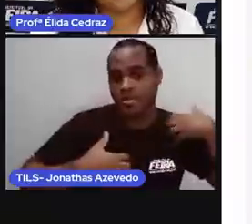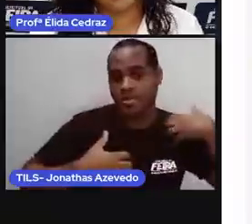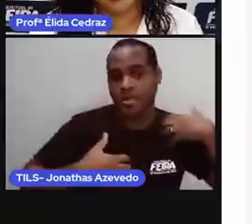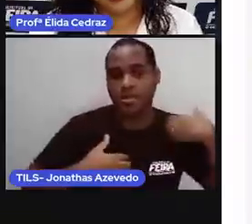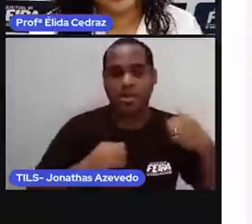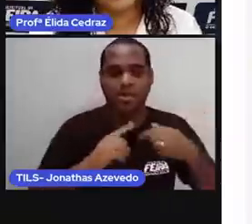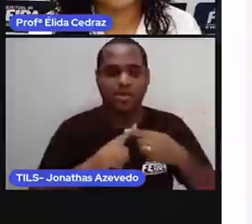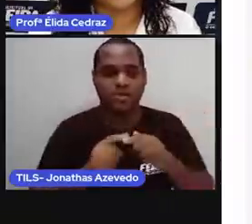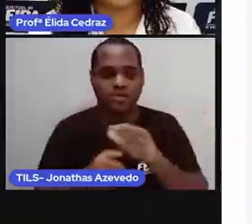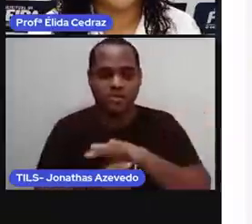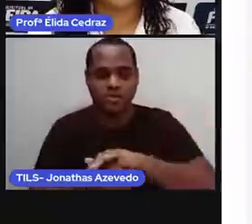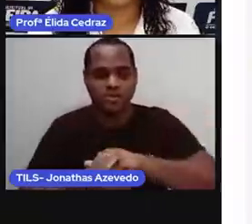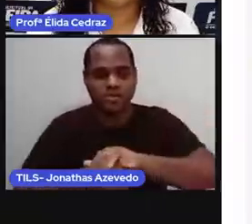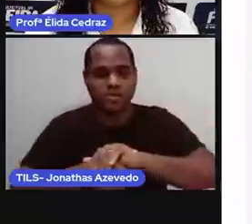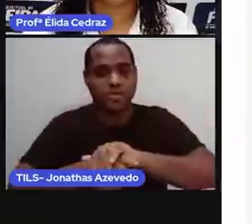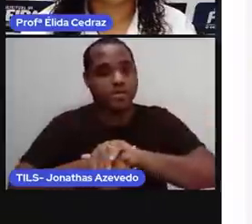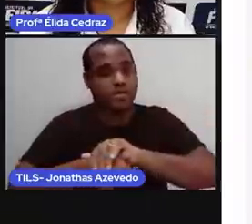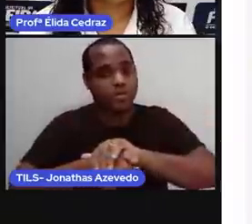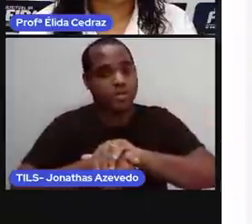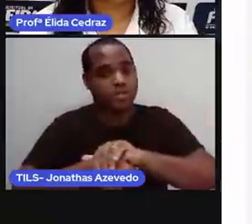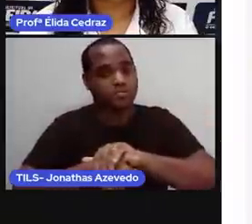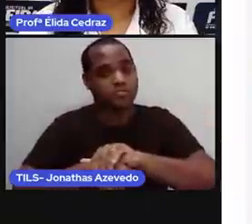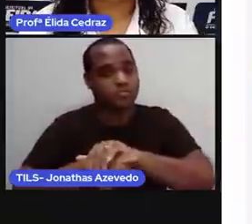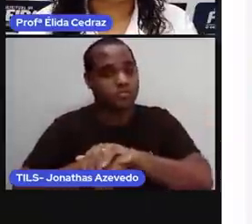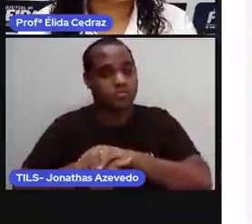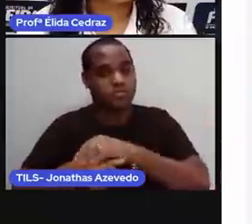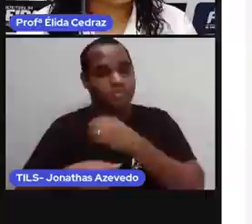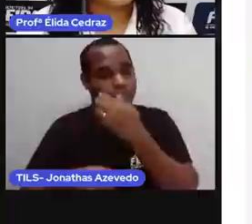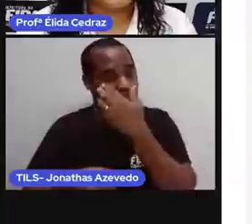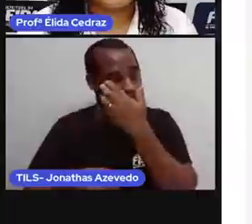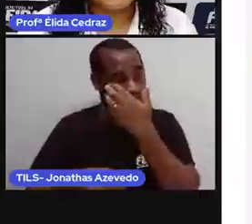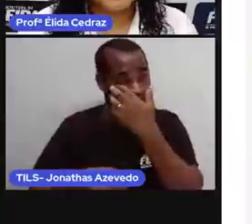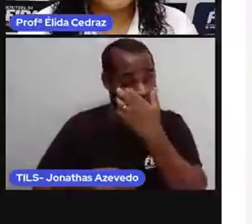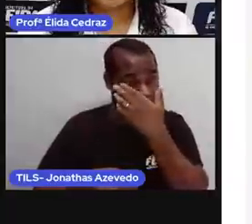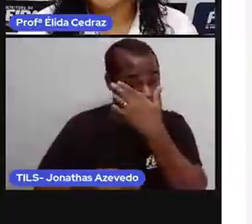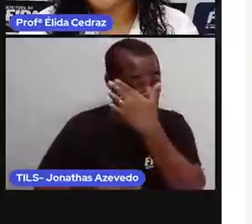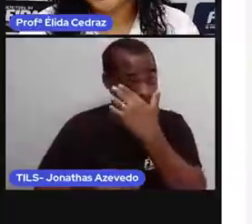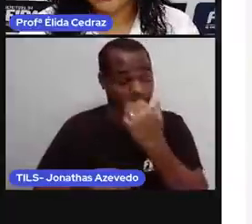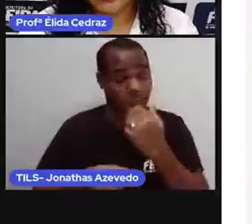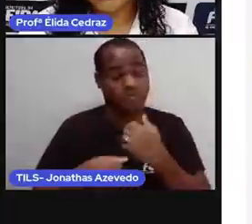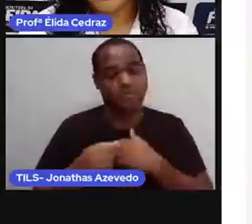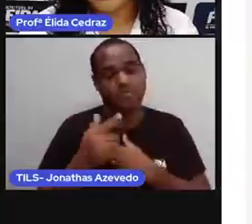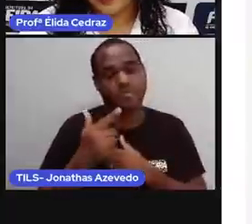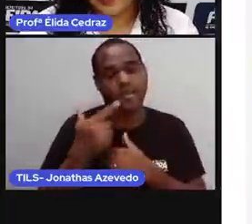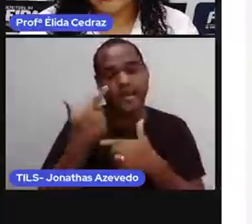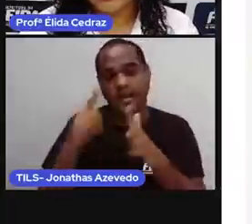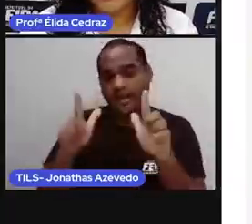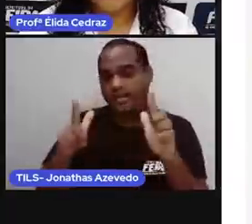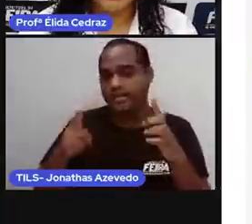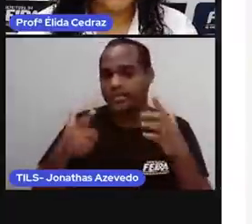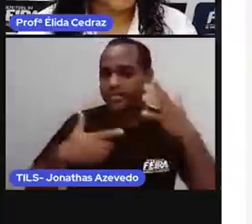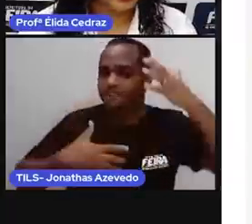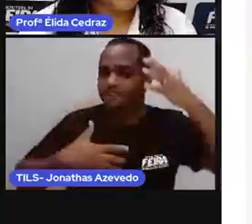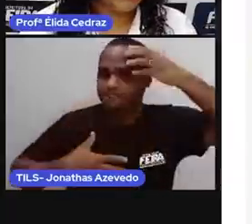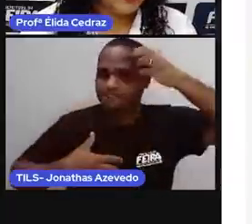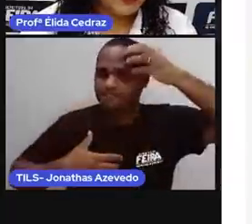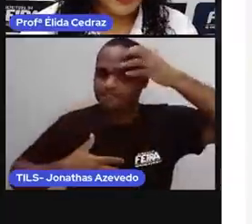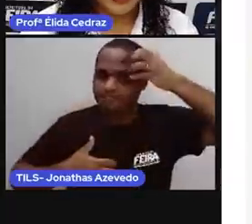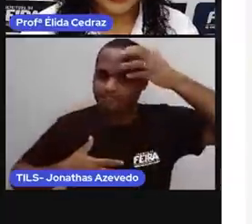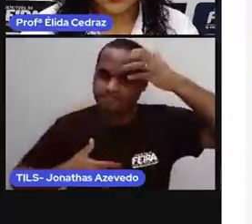dos jabutis ou tartarugas. A grande maioria dos macacos também,